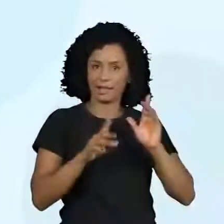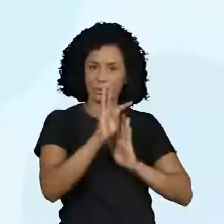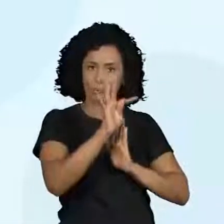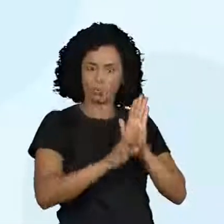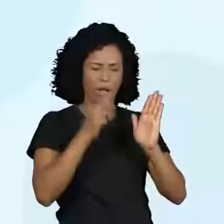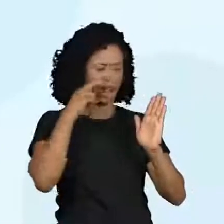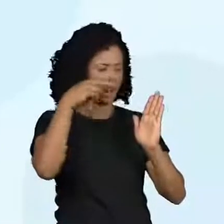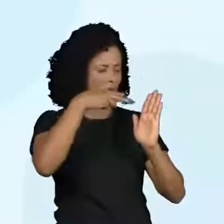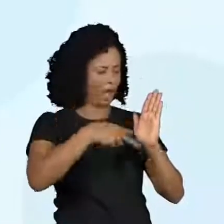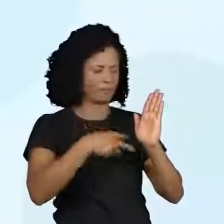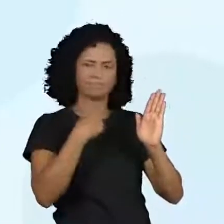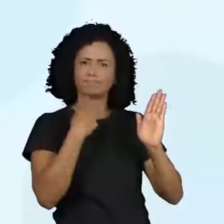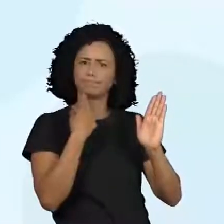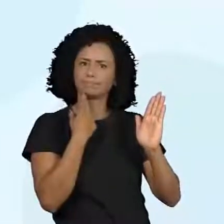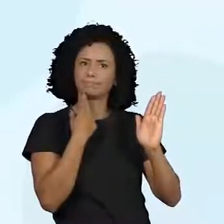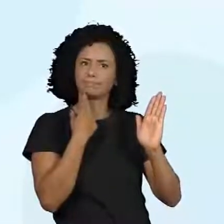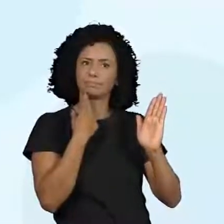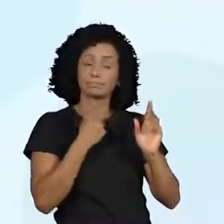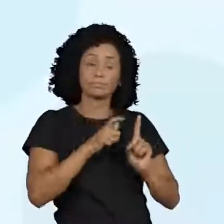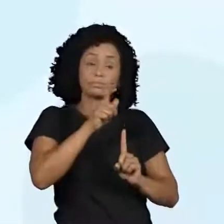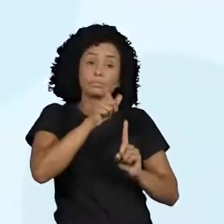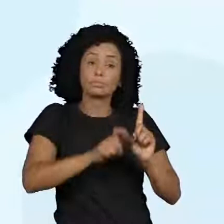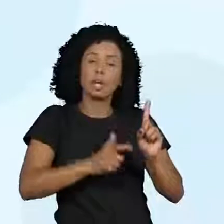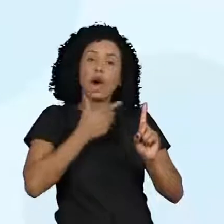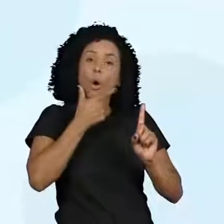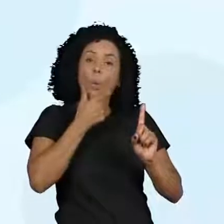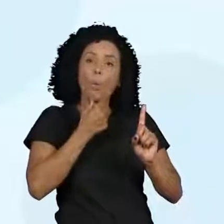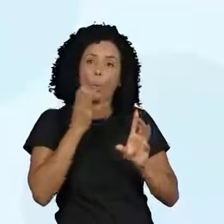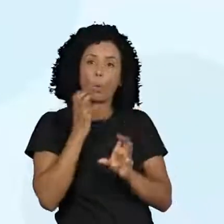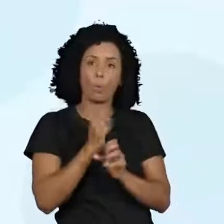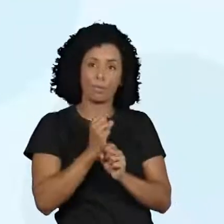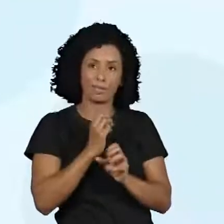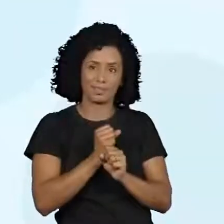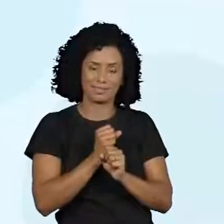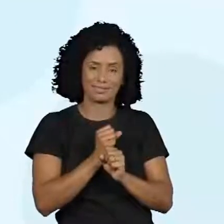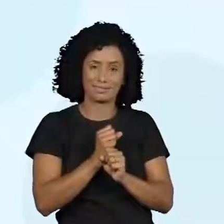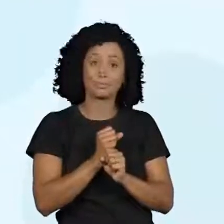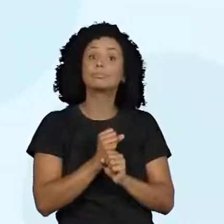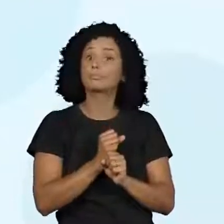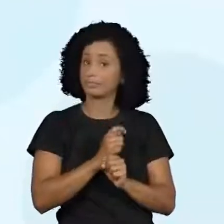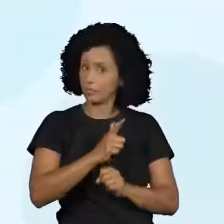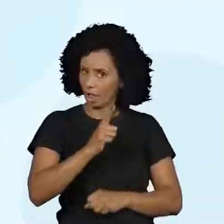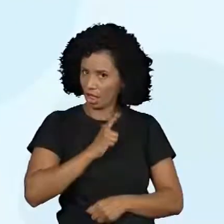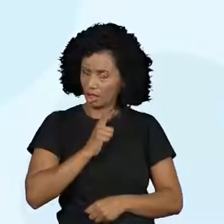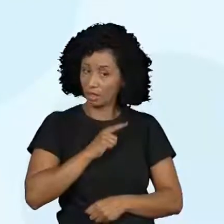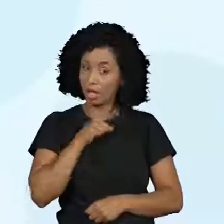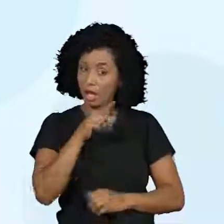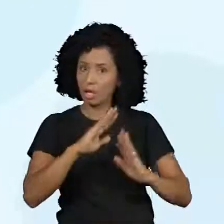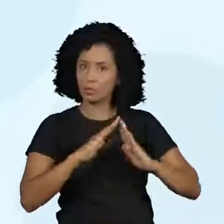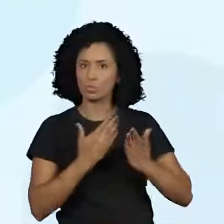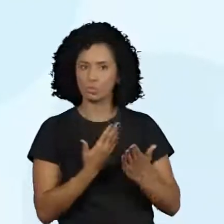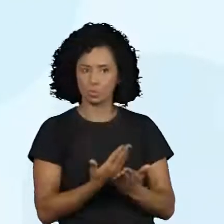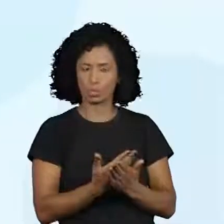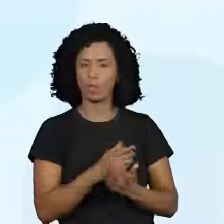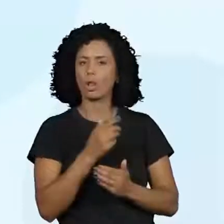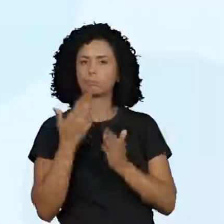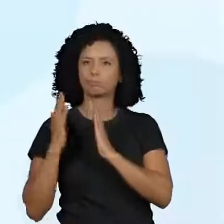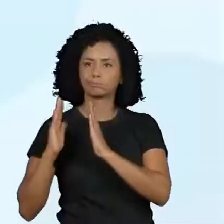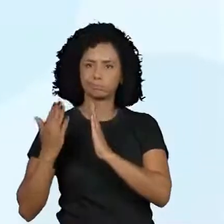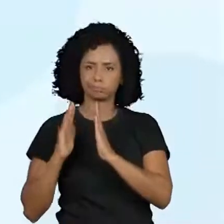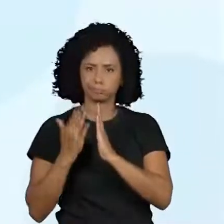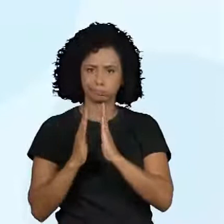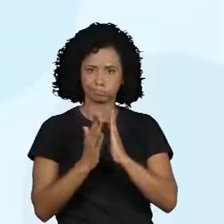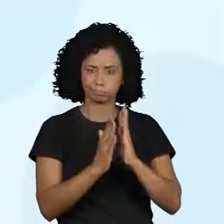o homem que calculava. Tem aí na sua biblioteca, na sua escola. Pede para a sua professora,